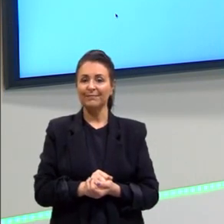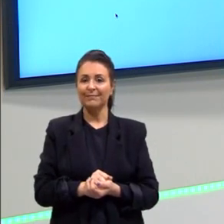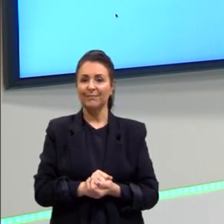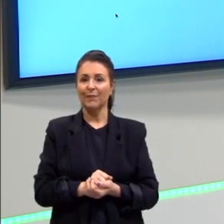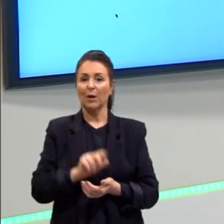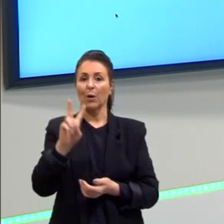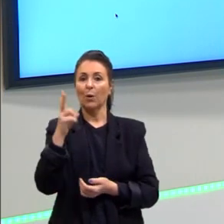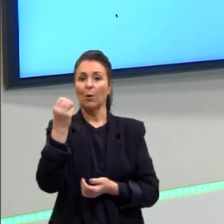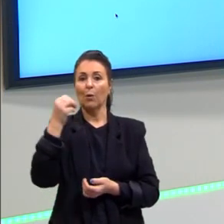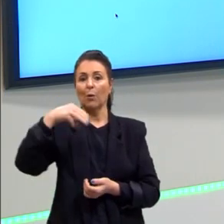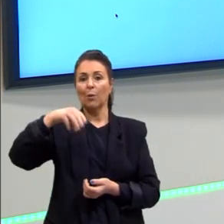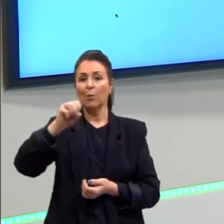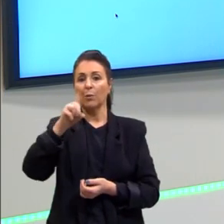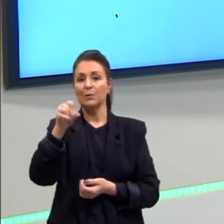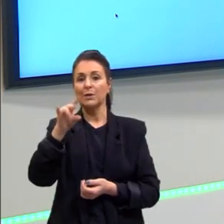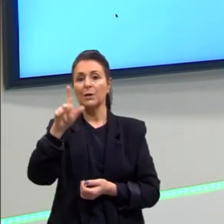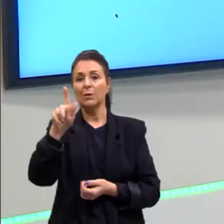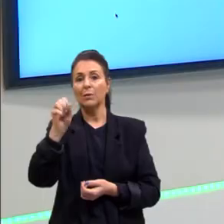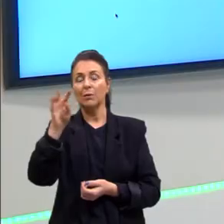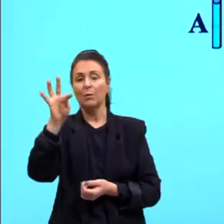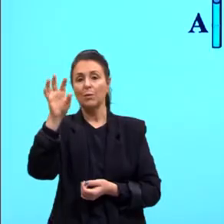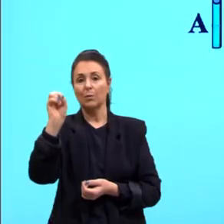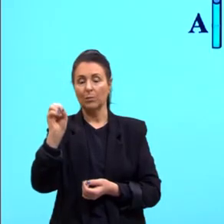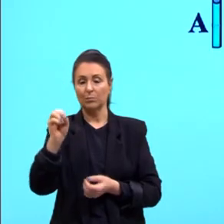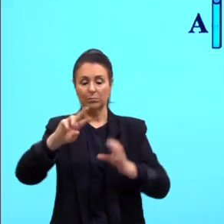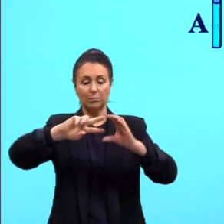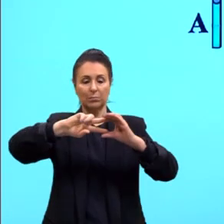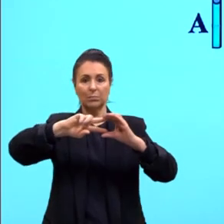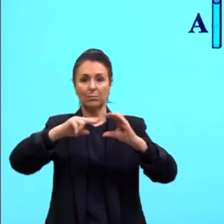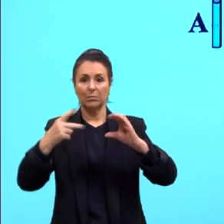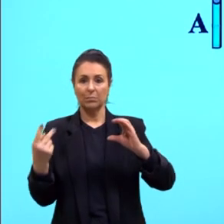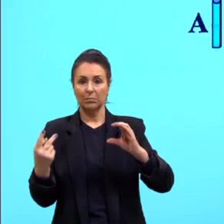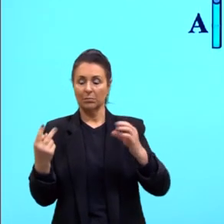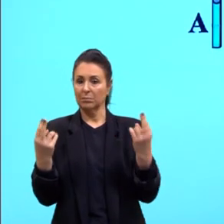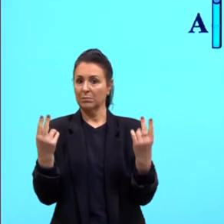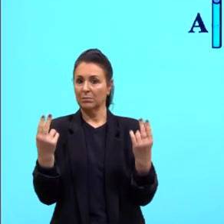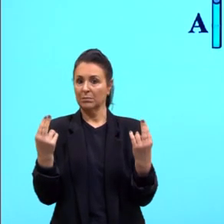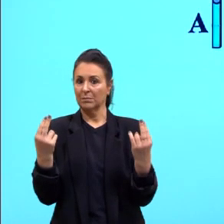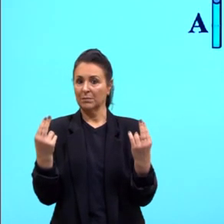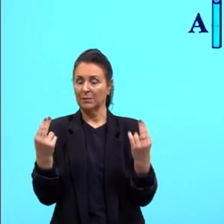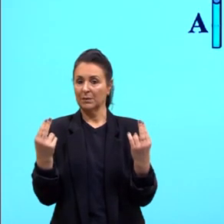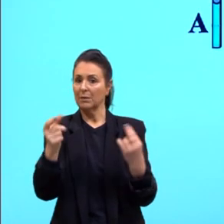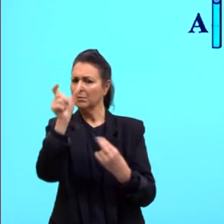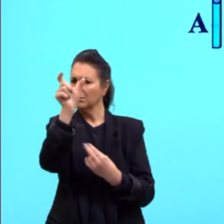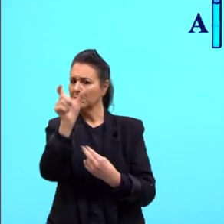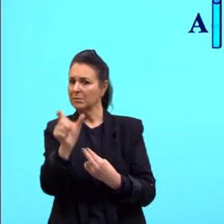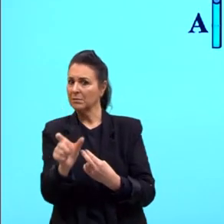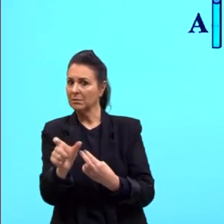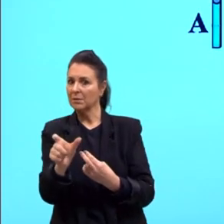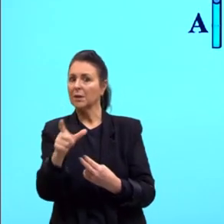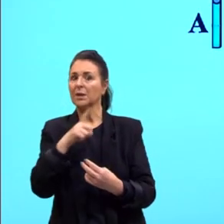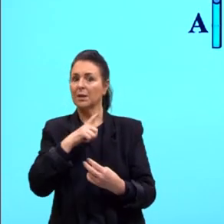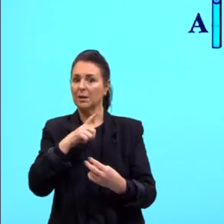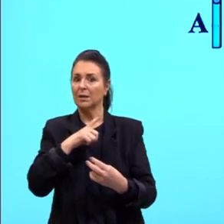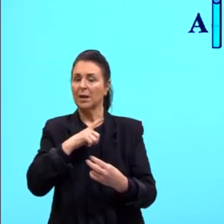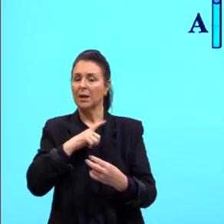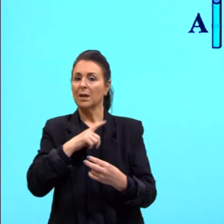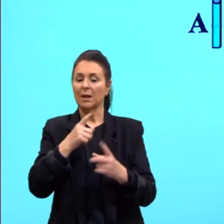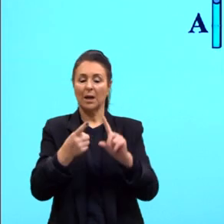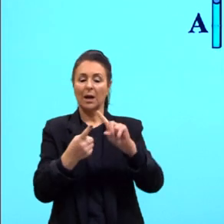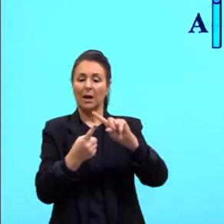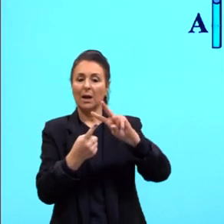Homozigoto. Então, o que é um indivíduo homozigoto? Esse indivíduo, ele vai ter o mesmo alelo